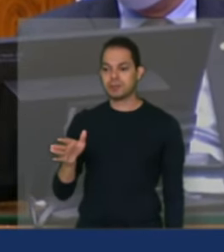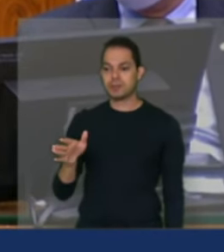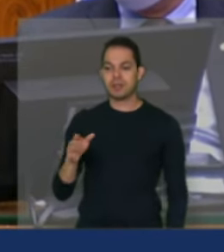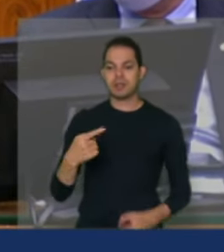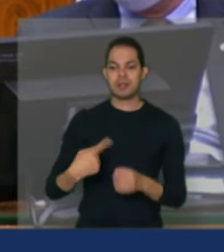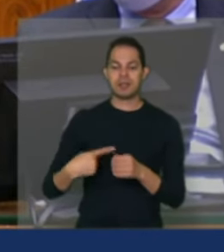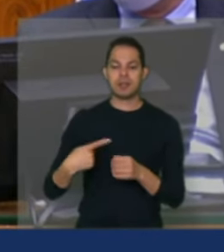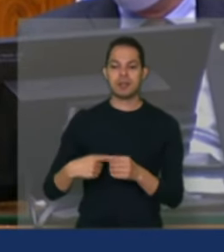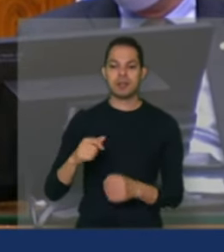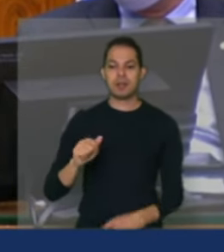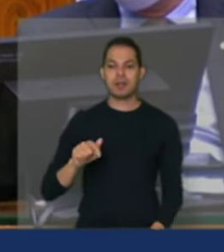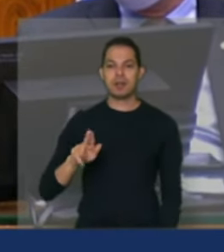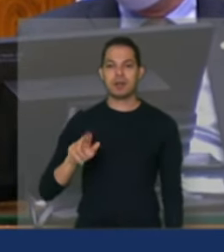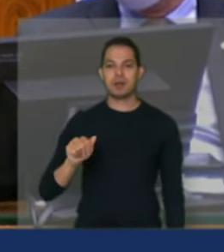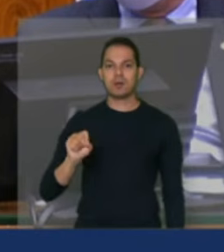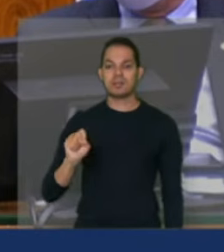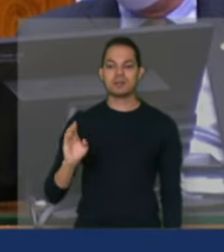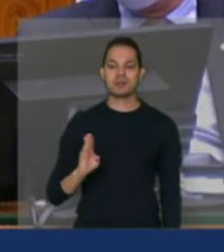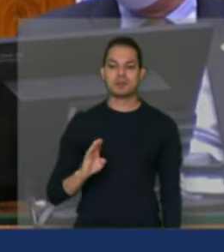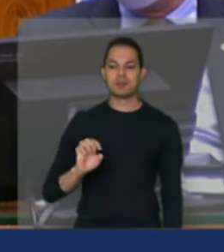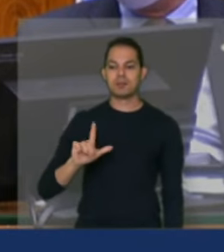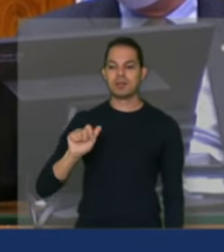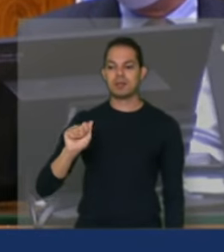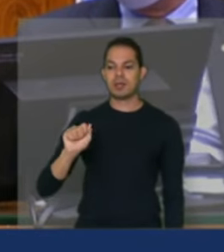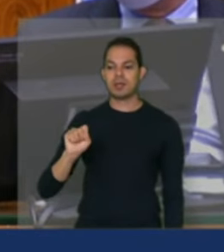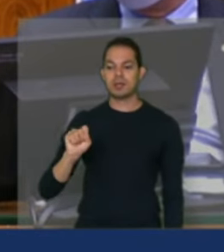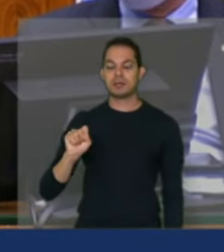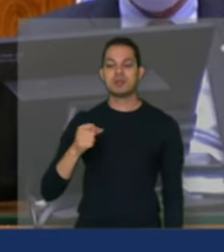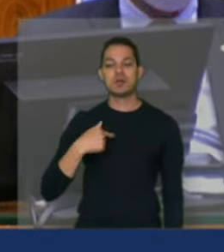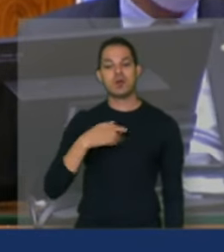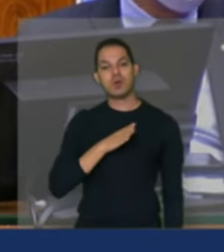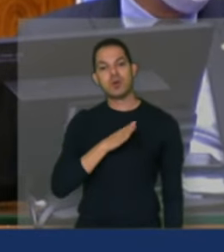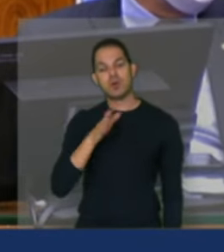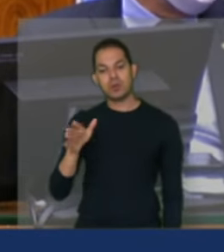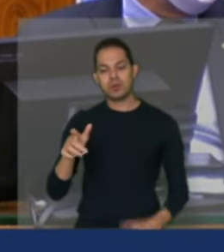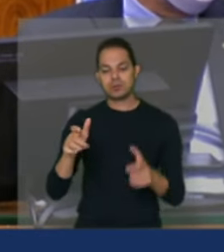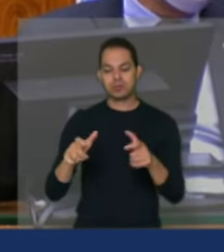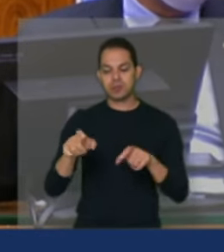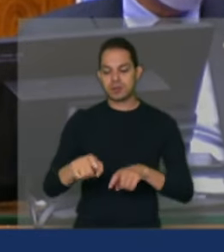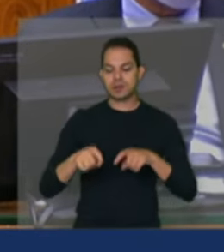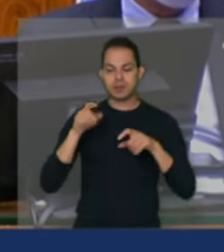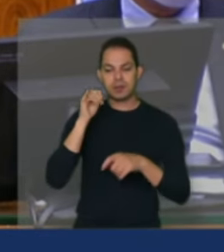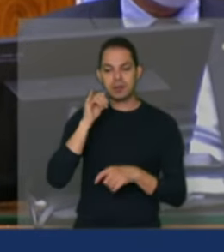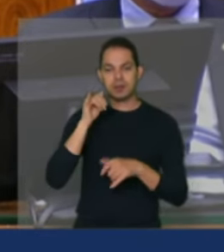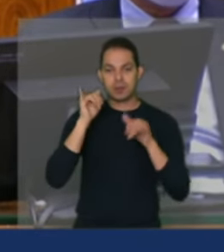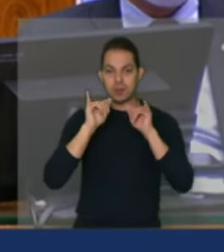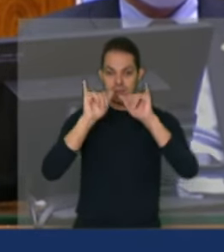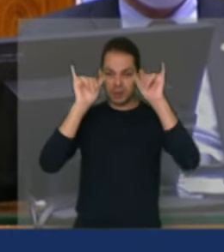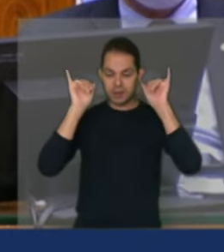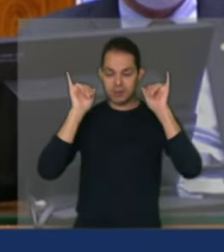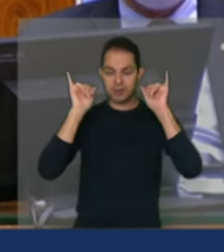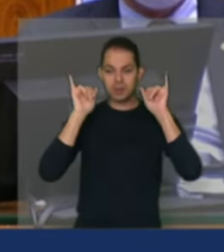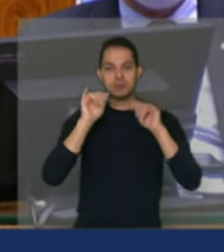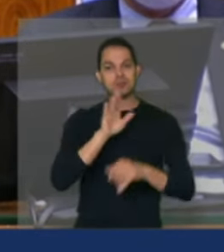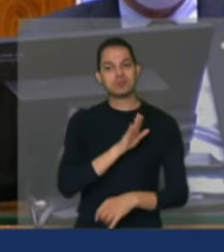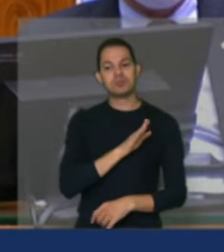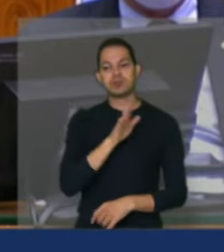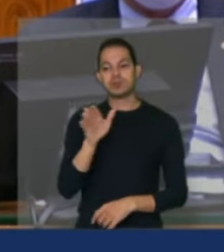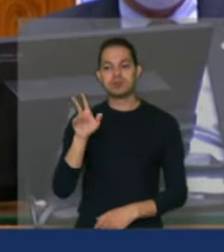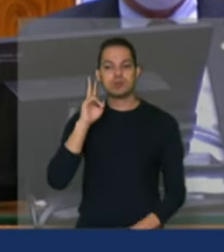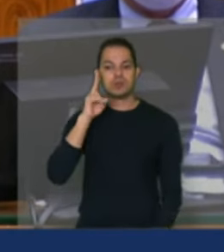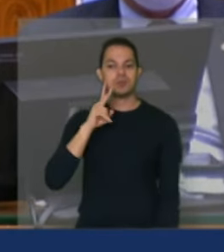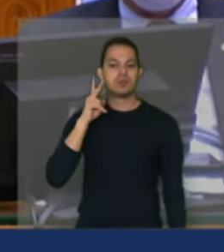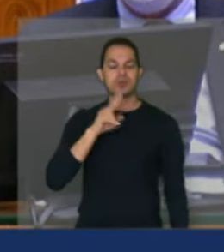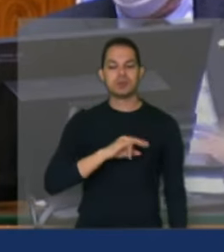de Algas Belas do prefeito Luiz Arudo, lá na comunidade rural de Corral Novo do vereador Josué